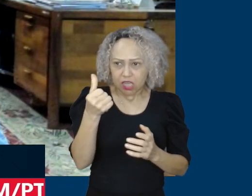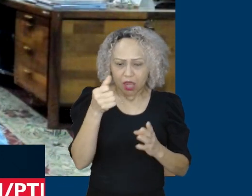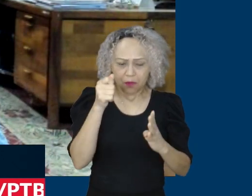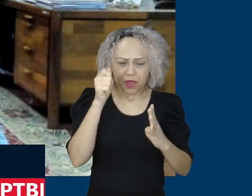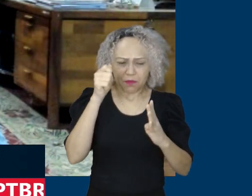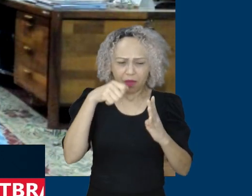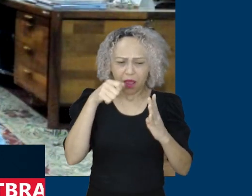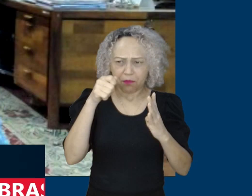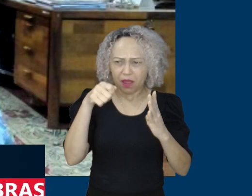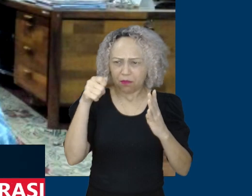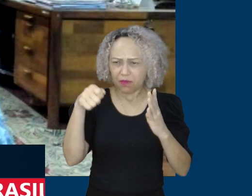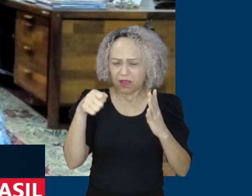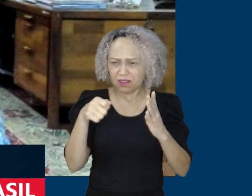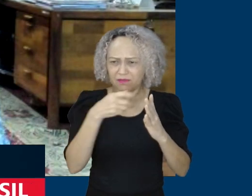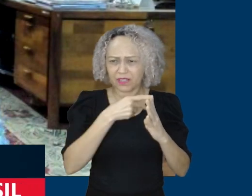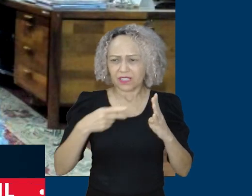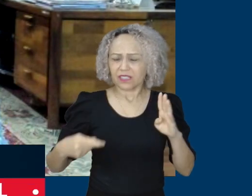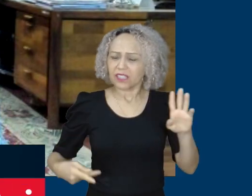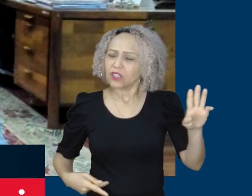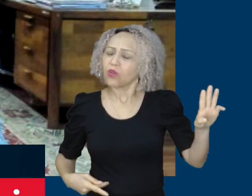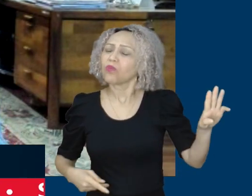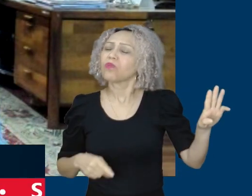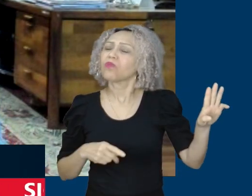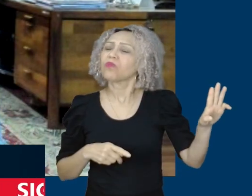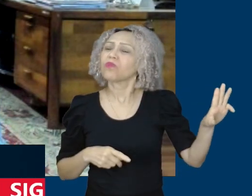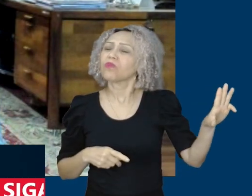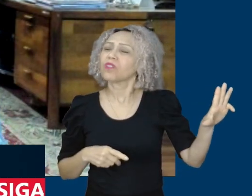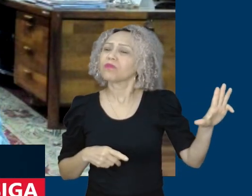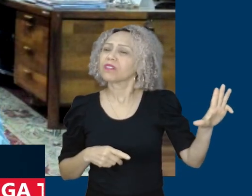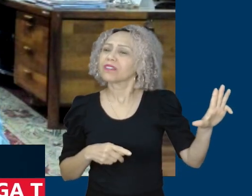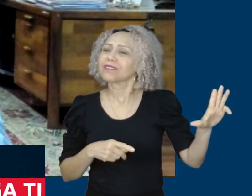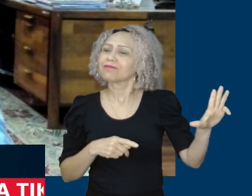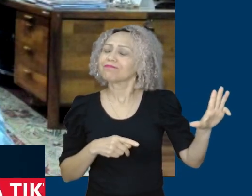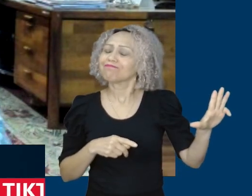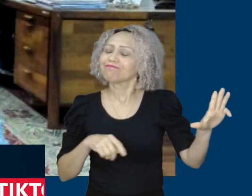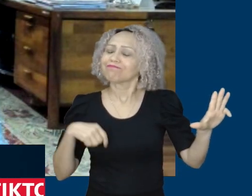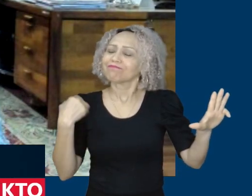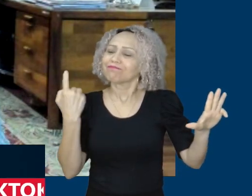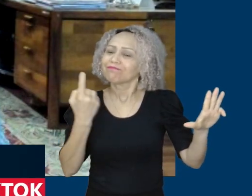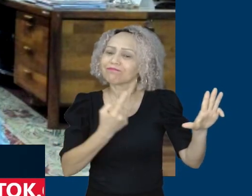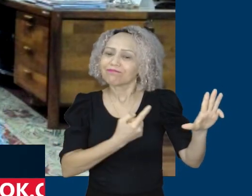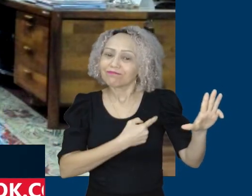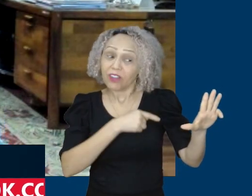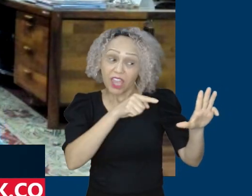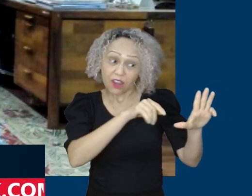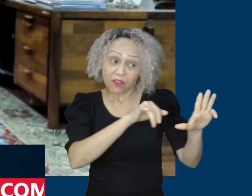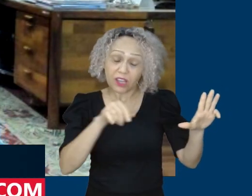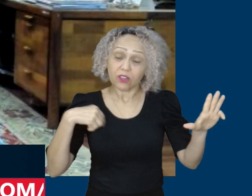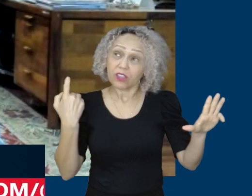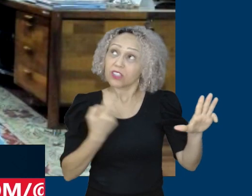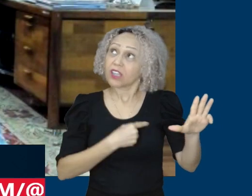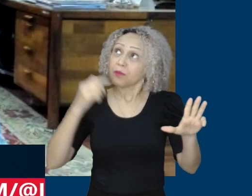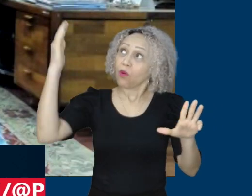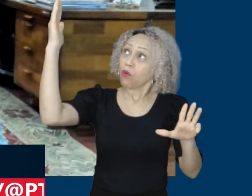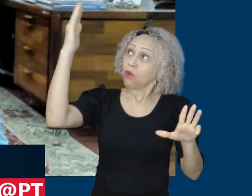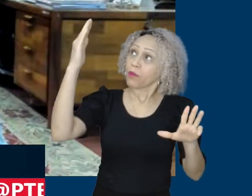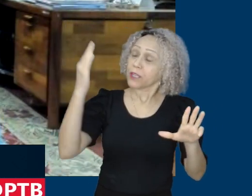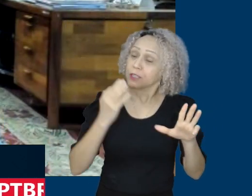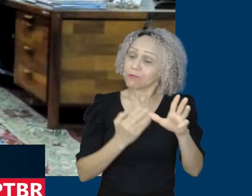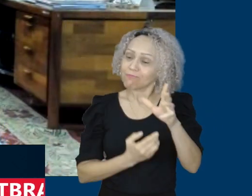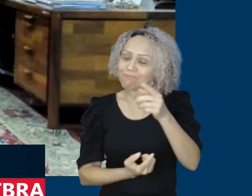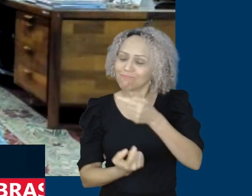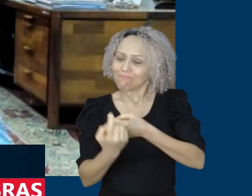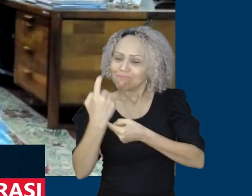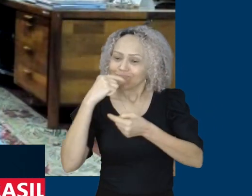disse, nós estamos reconstruindo o Brasil, reconstruindo as políticas públicas e, acima de tudo, buscando